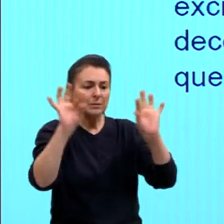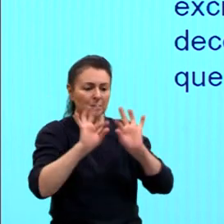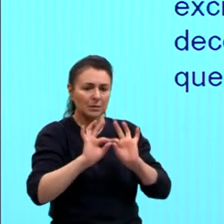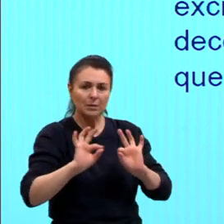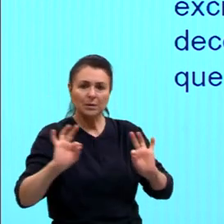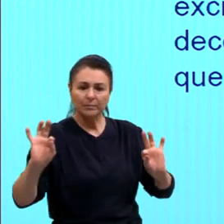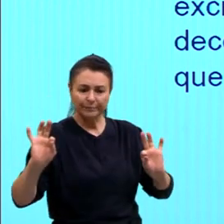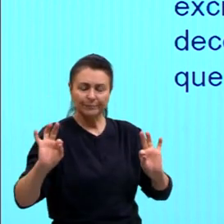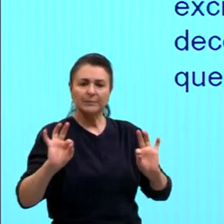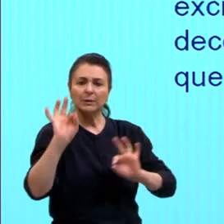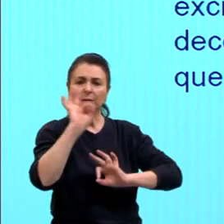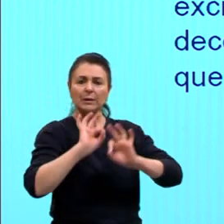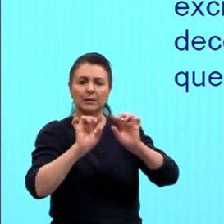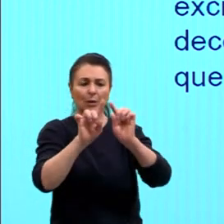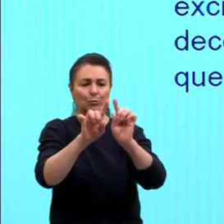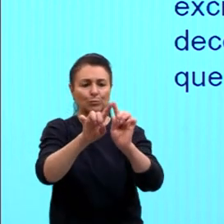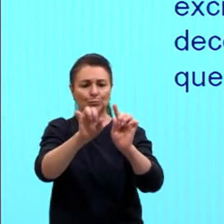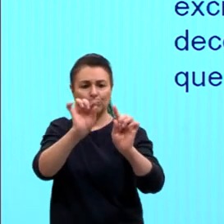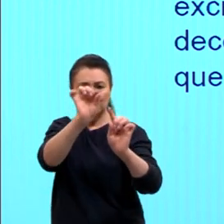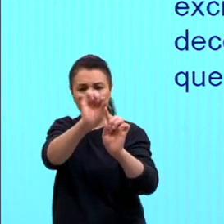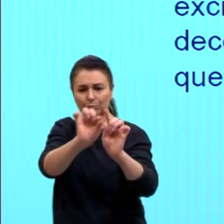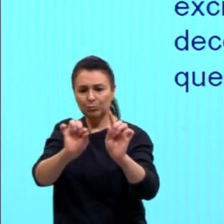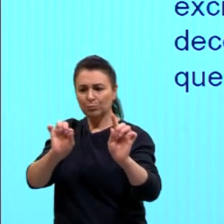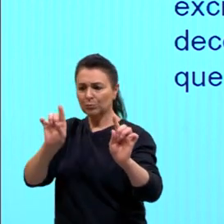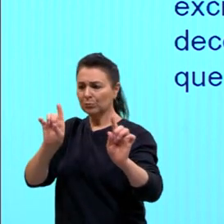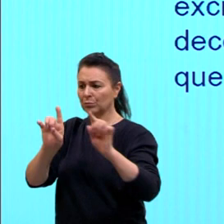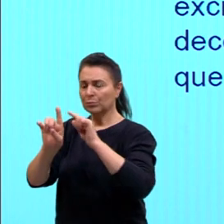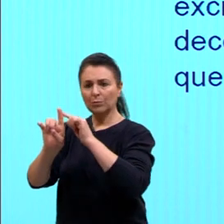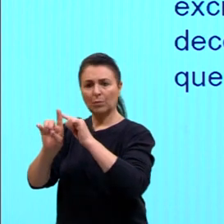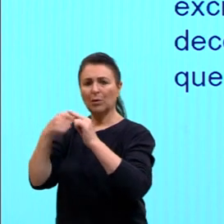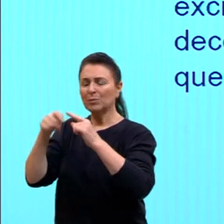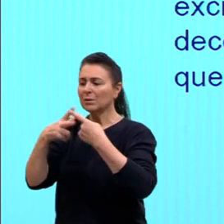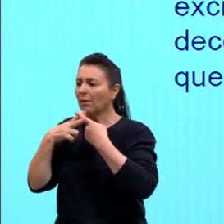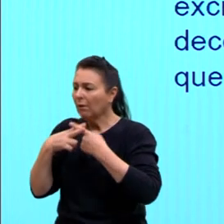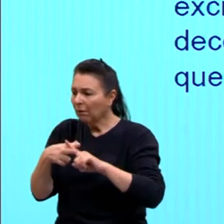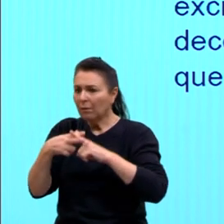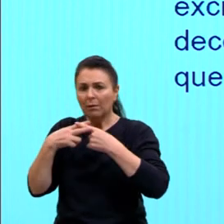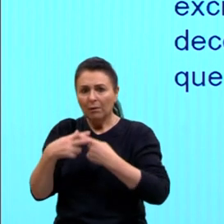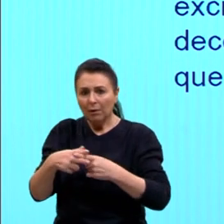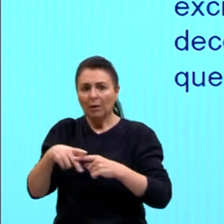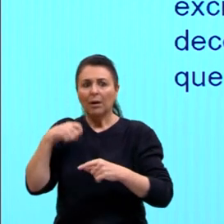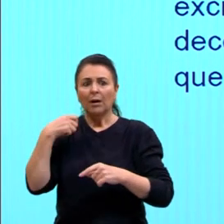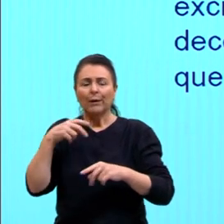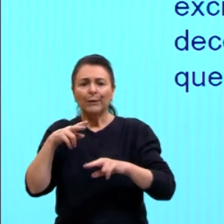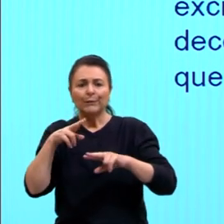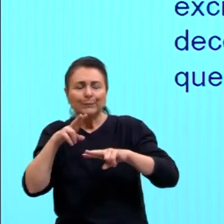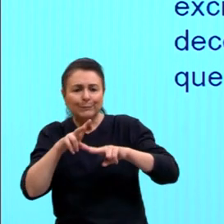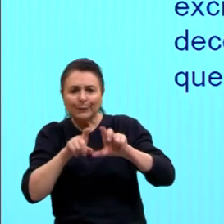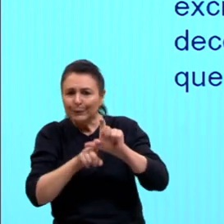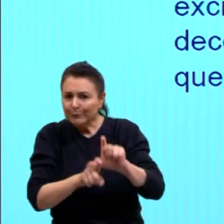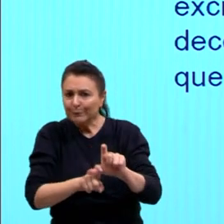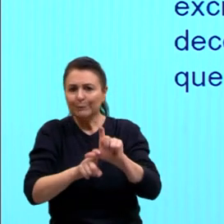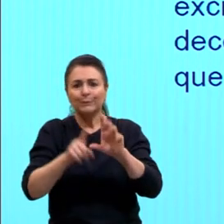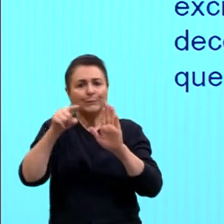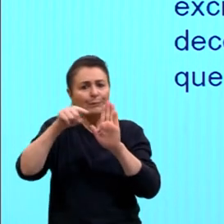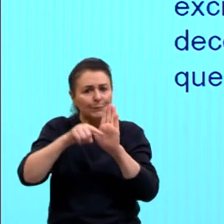pessoa, né, não vai ter tanta manutenção, ele não vai ficar tão dependente, né, imagina, tem lá um,